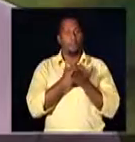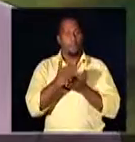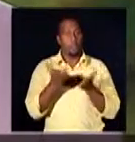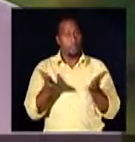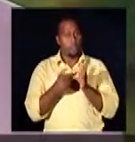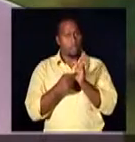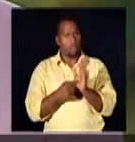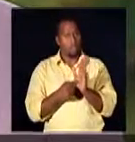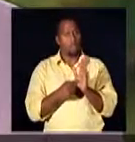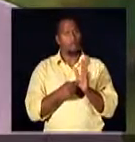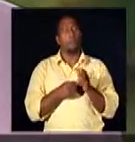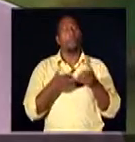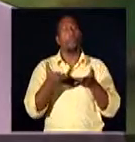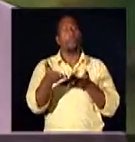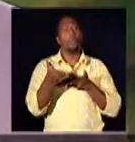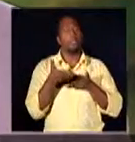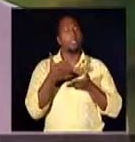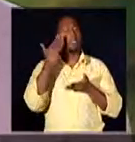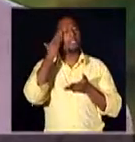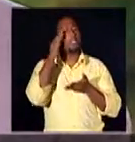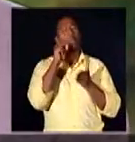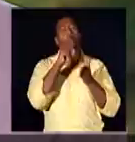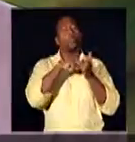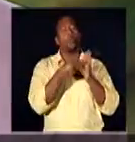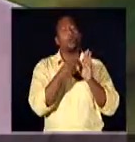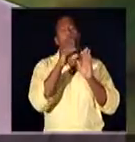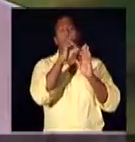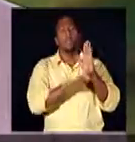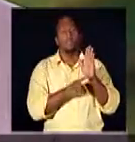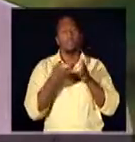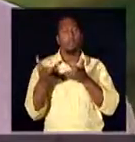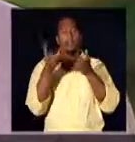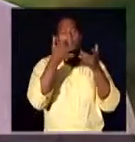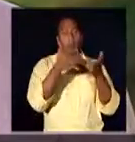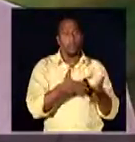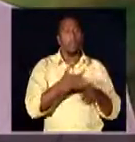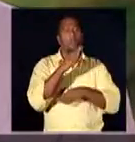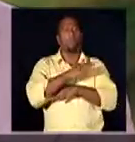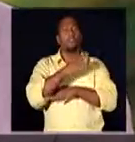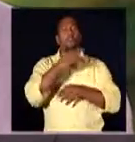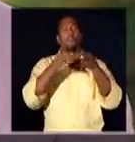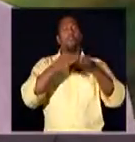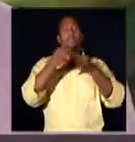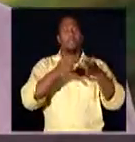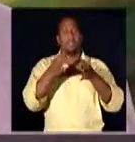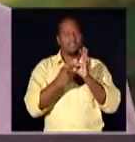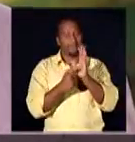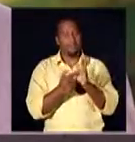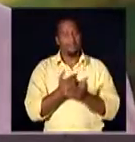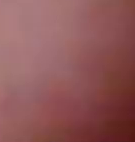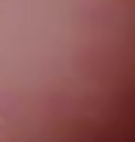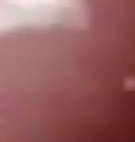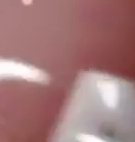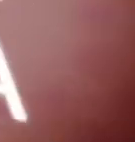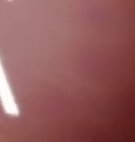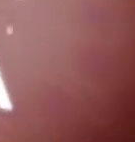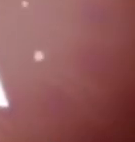Começamos o programa com um convite. Entender o Direito. Acompanhe o quadro Janela da Justiça.